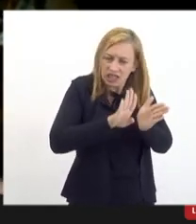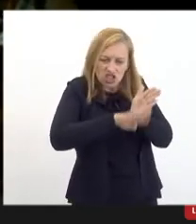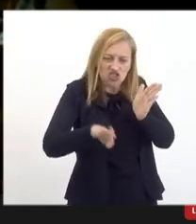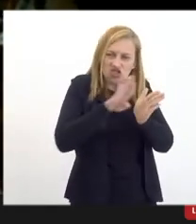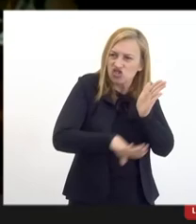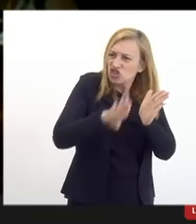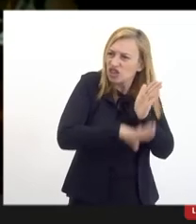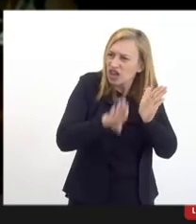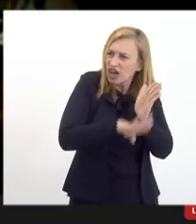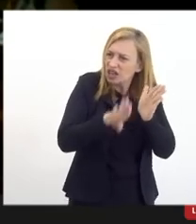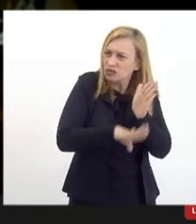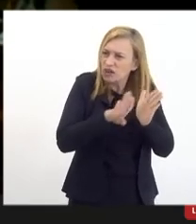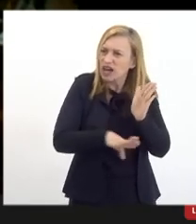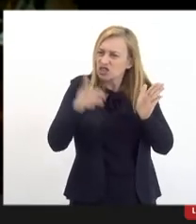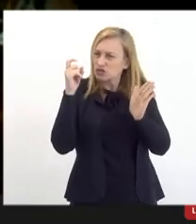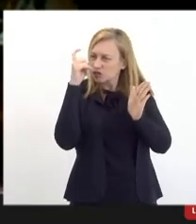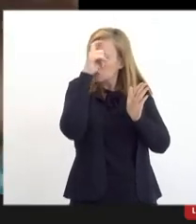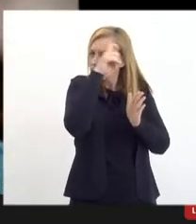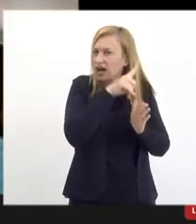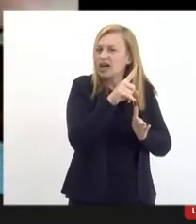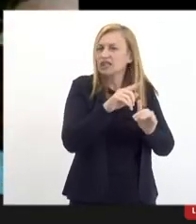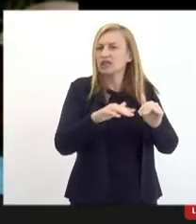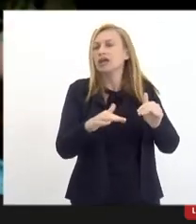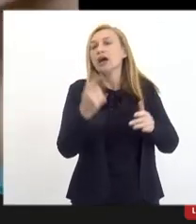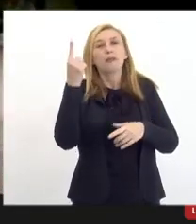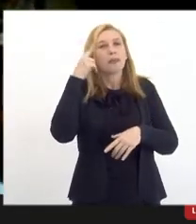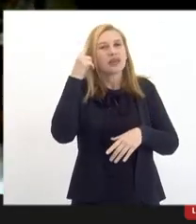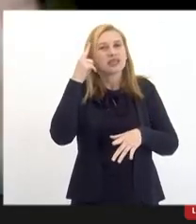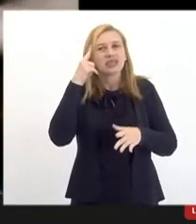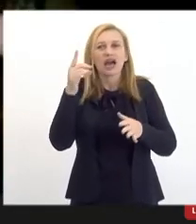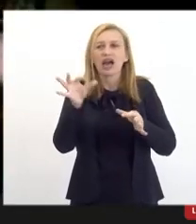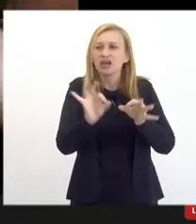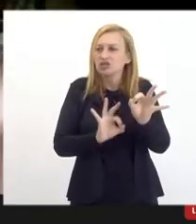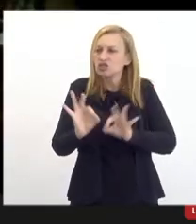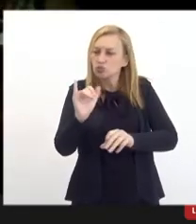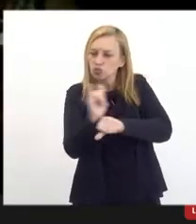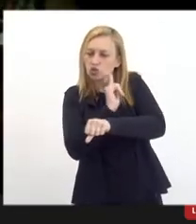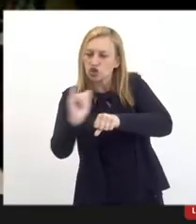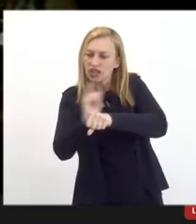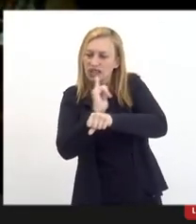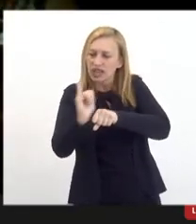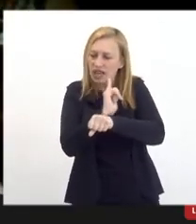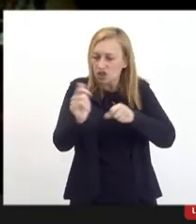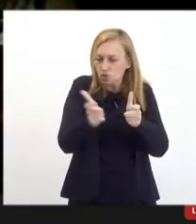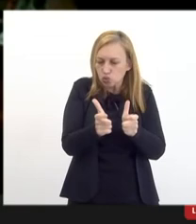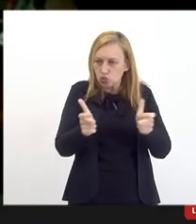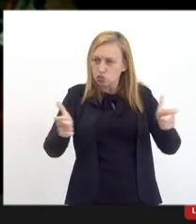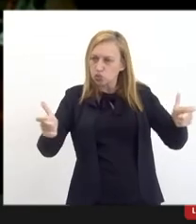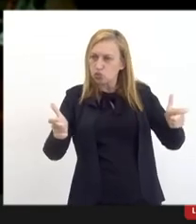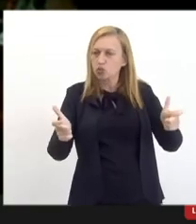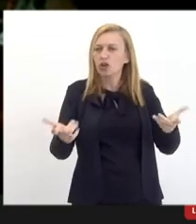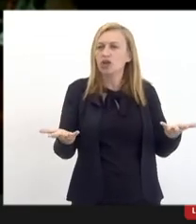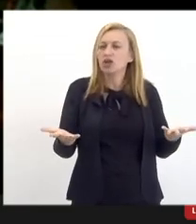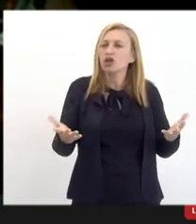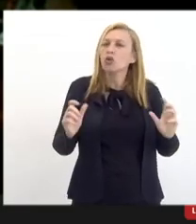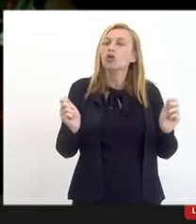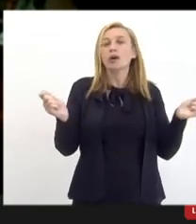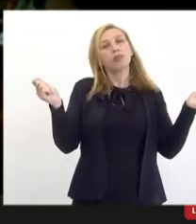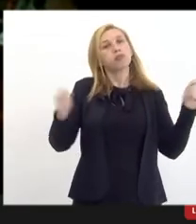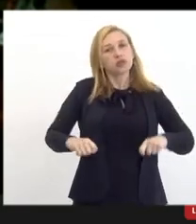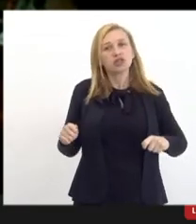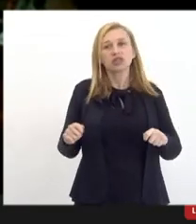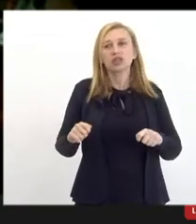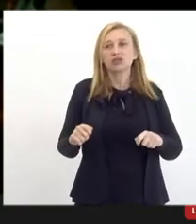desse pacote, a gente tem que pensar no macro, tem que pensar no grande, mas vamos tirando aquilo que é possível